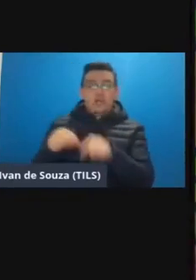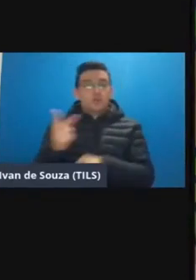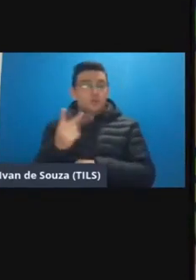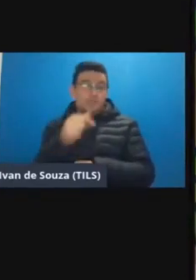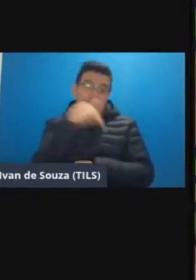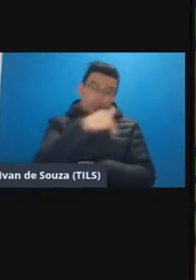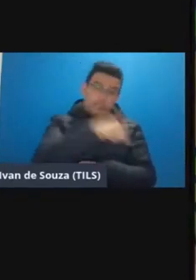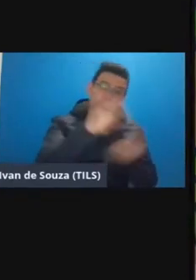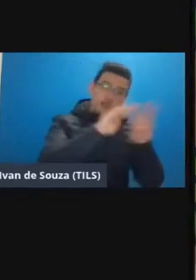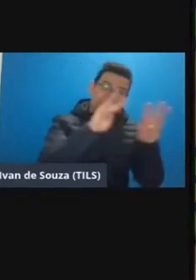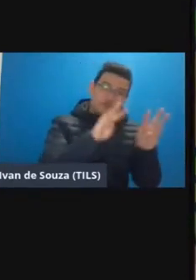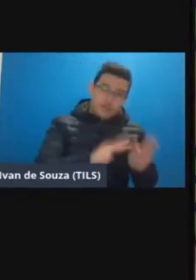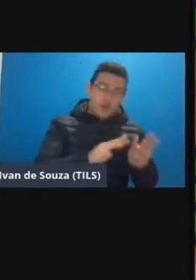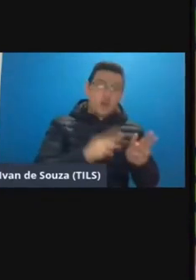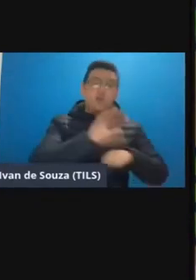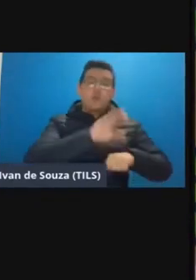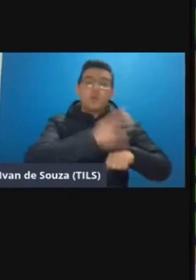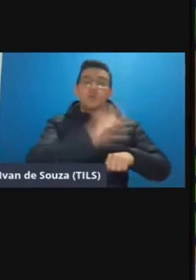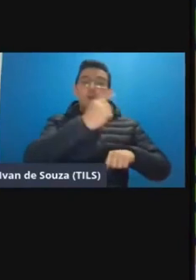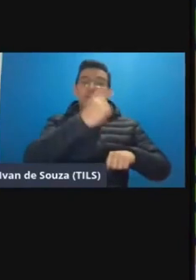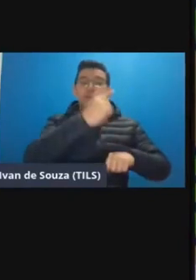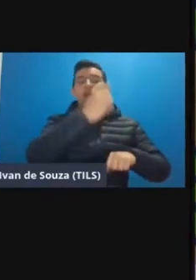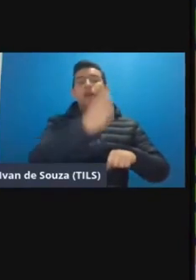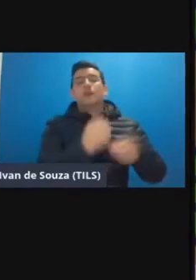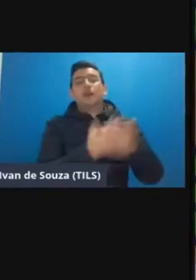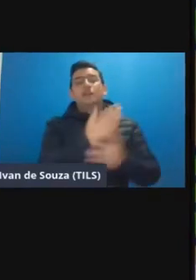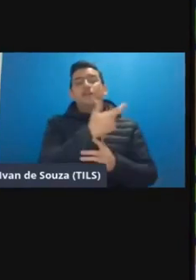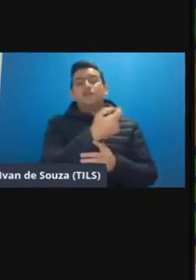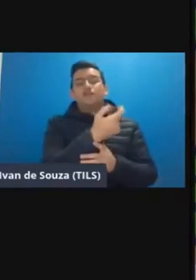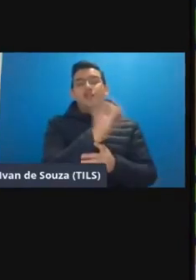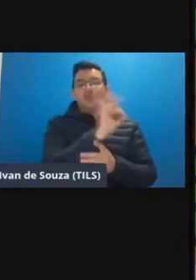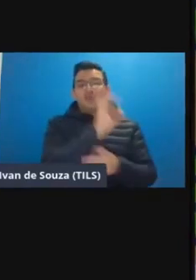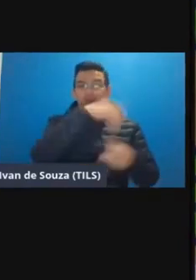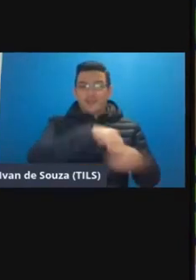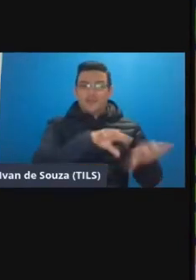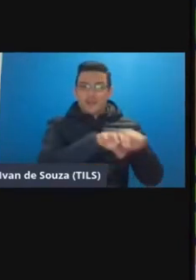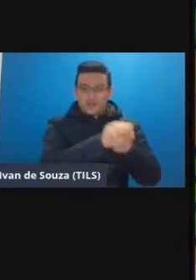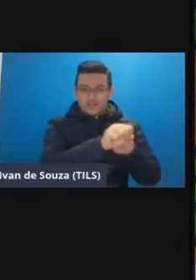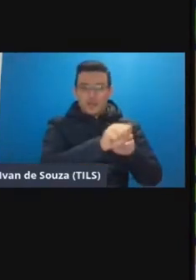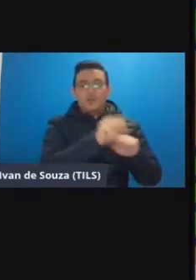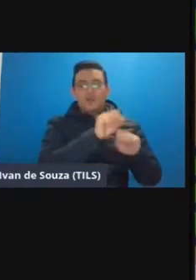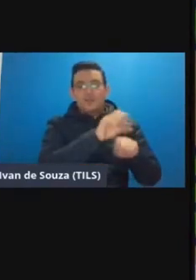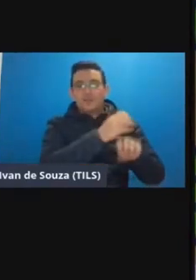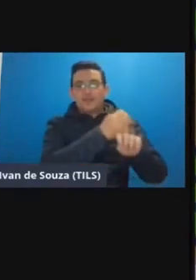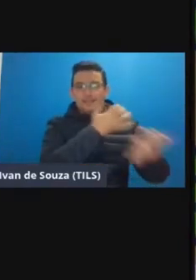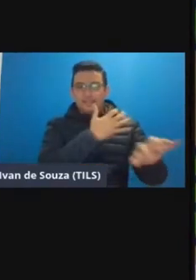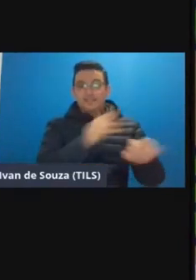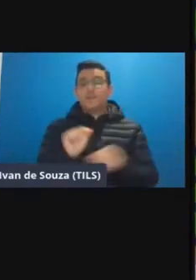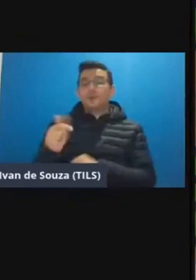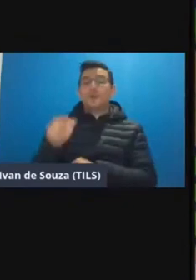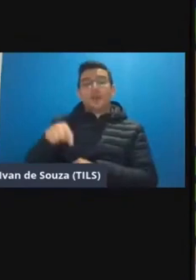aqui na federal de um curso que é pioneiro na implementação dos 20% dentro da graduação dos 20% à distância e outra foi uma